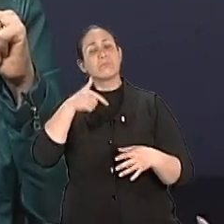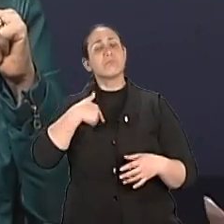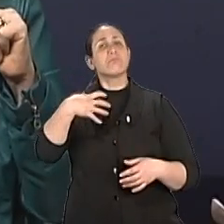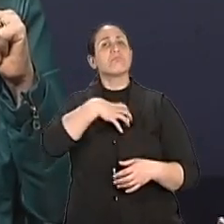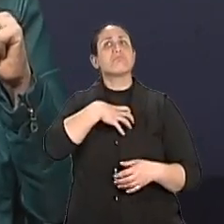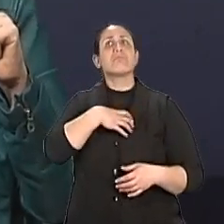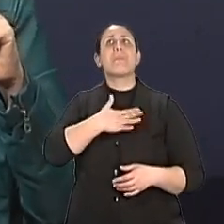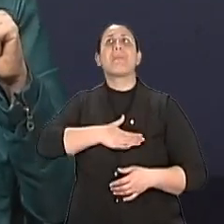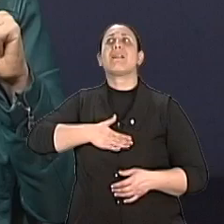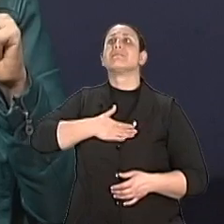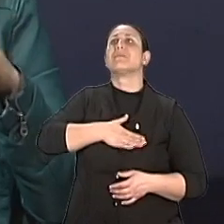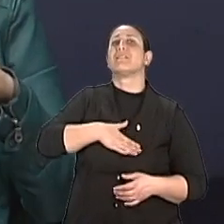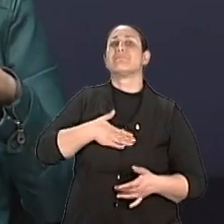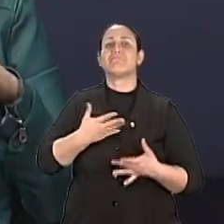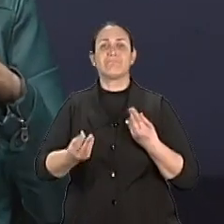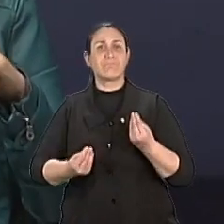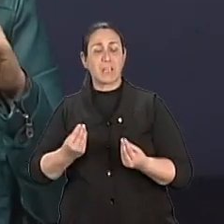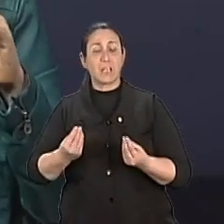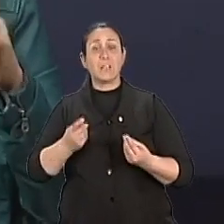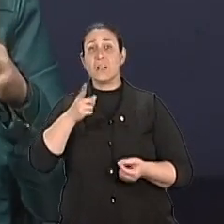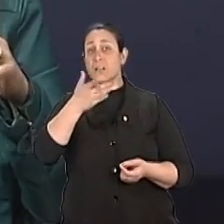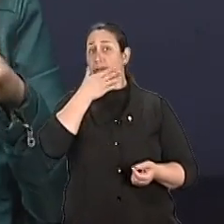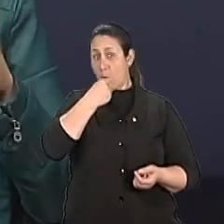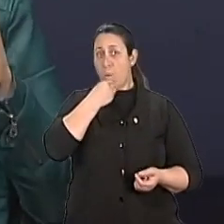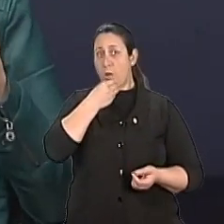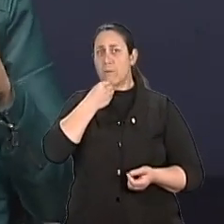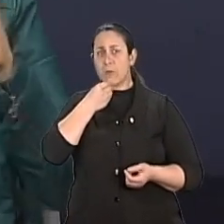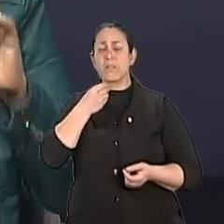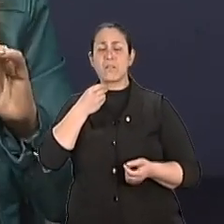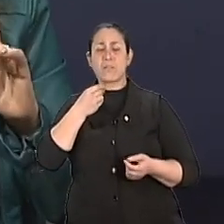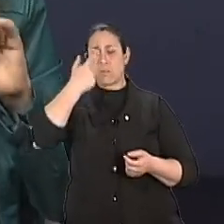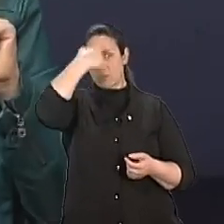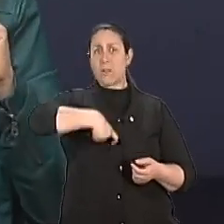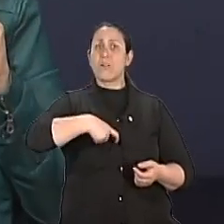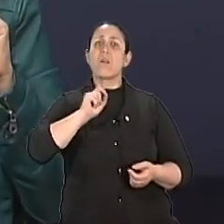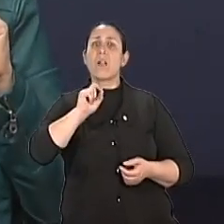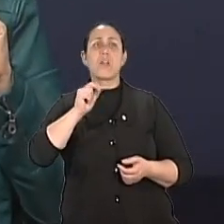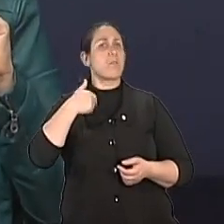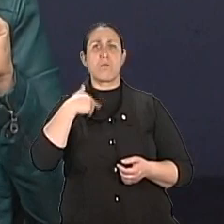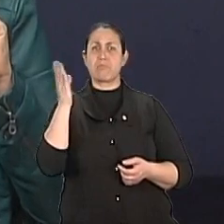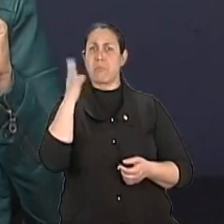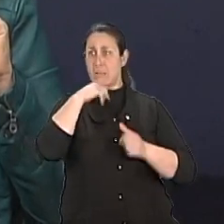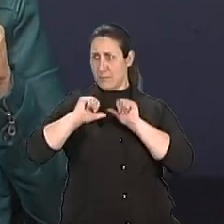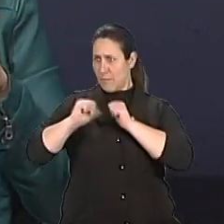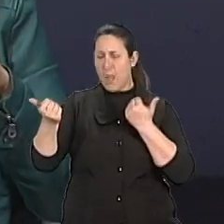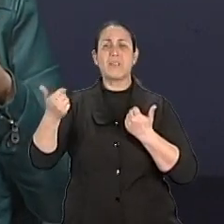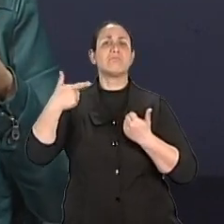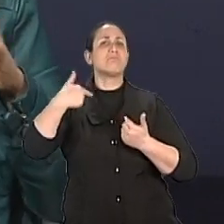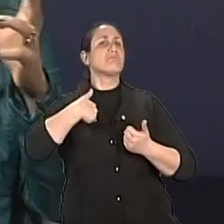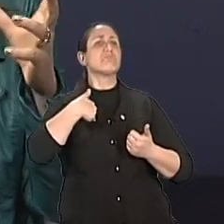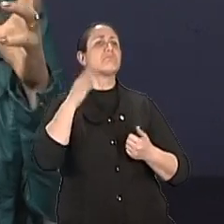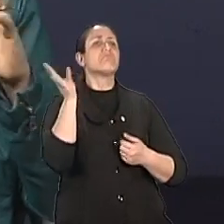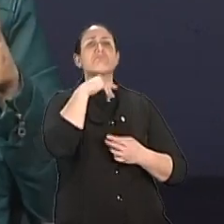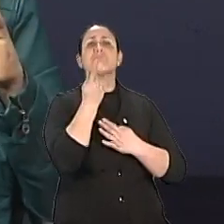prazer. ok. O homem, ele busca uma parceira imediatamente. É